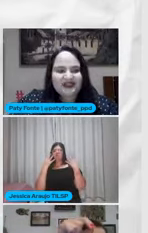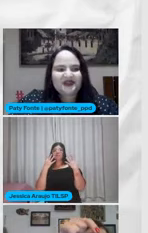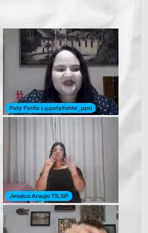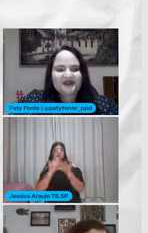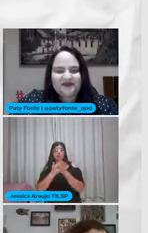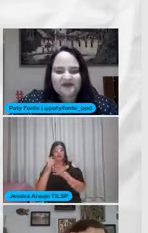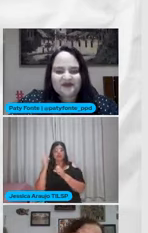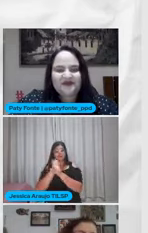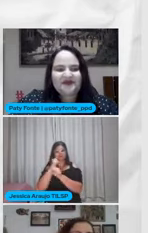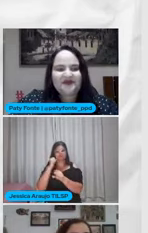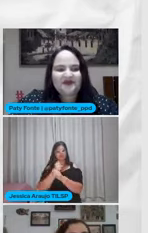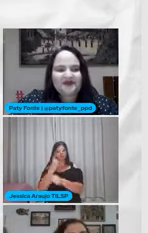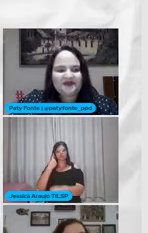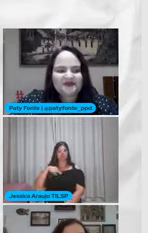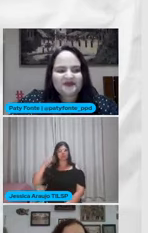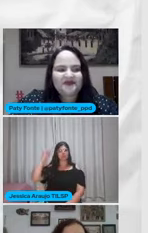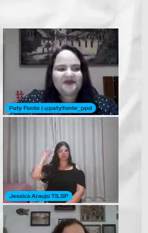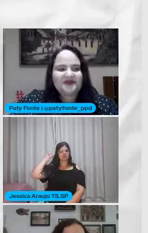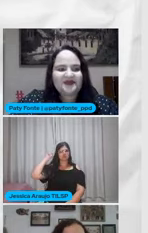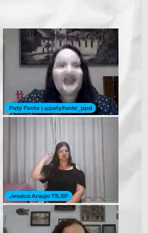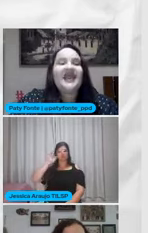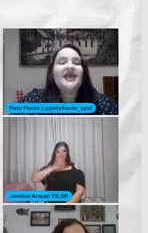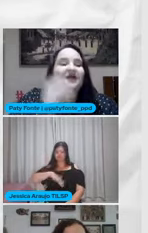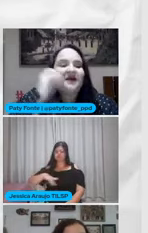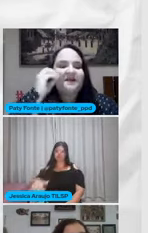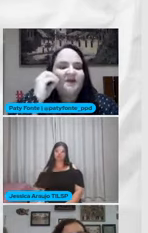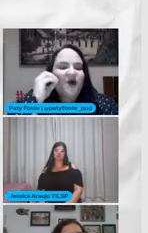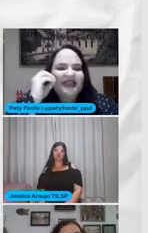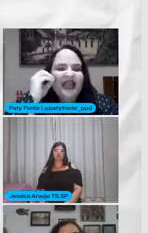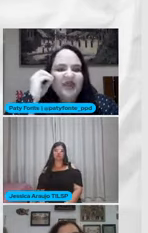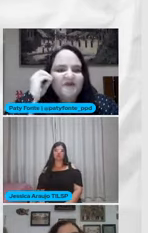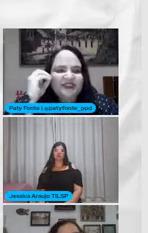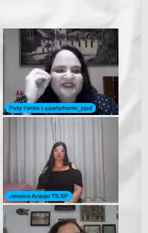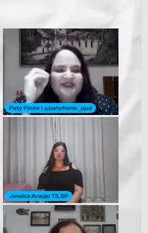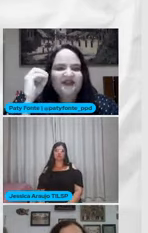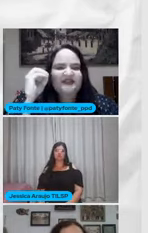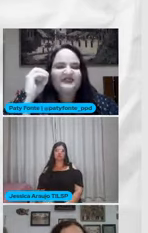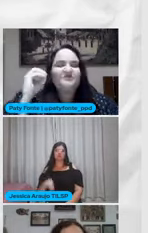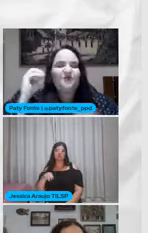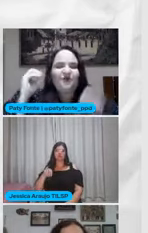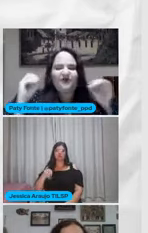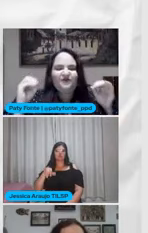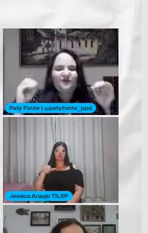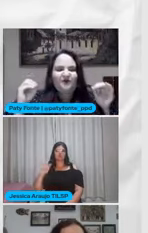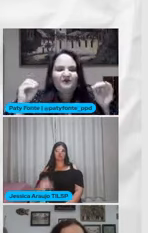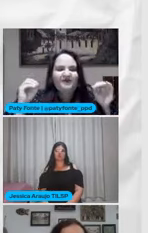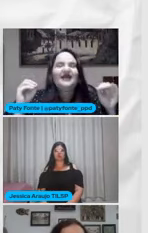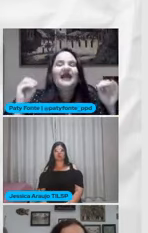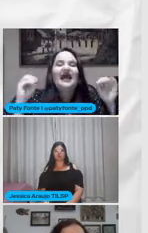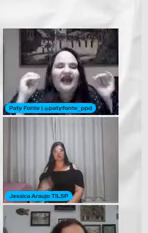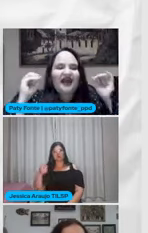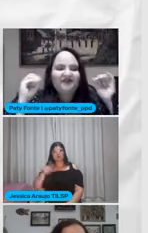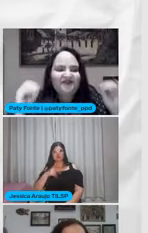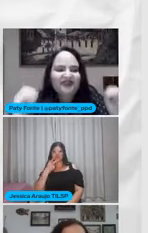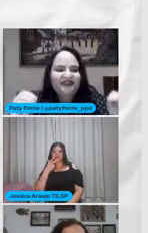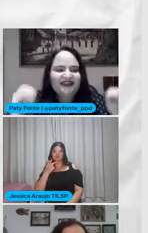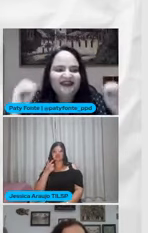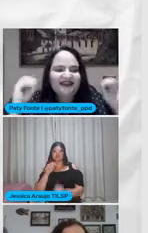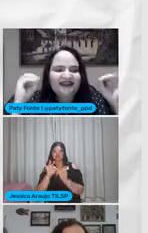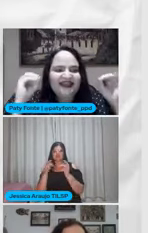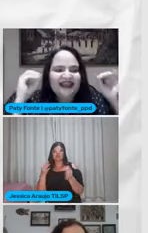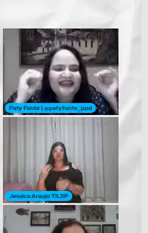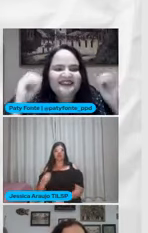a ser construído lá Na infância Mônica repete essa frase Por favor A